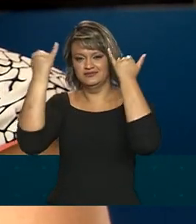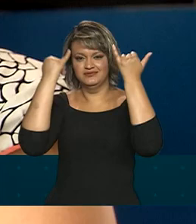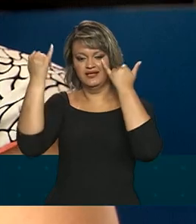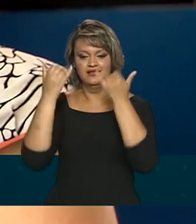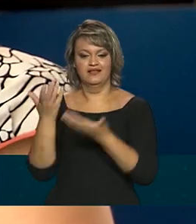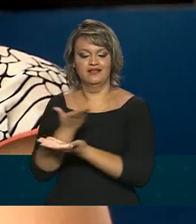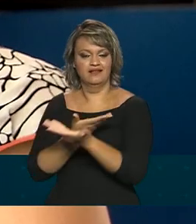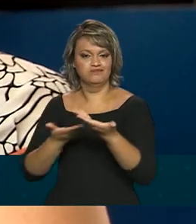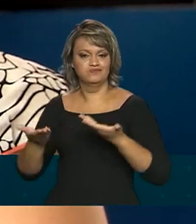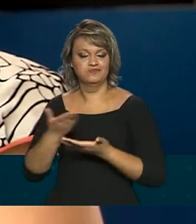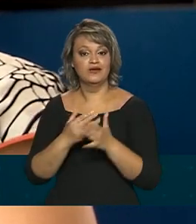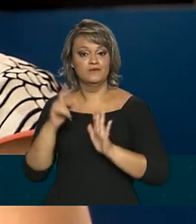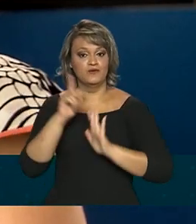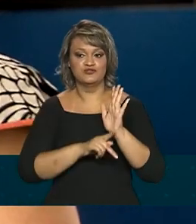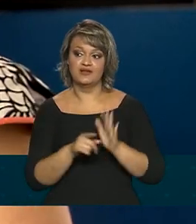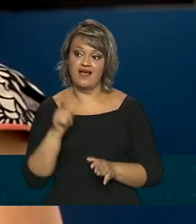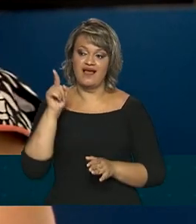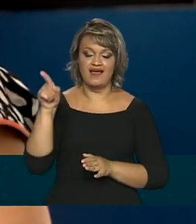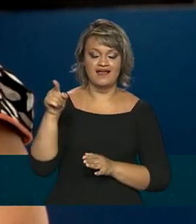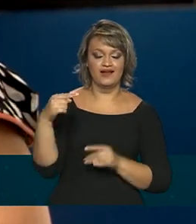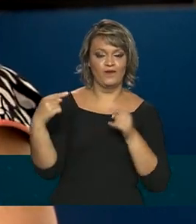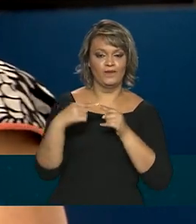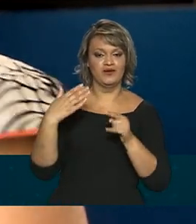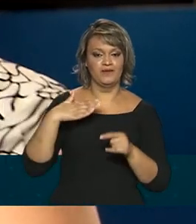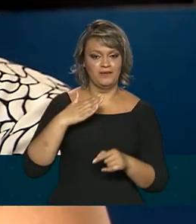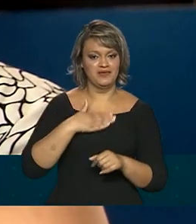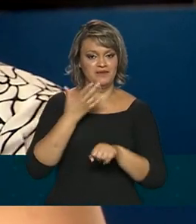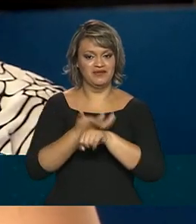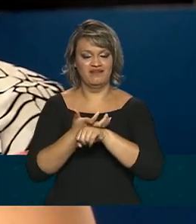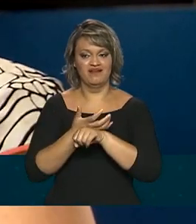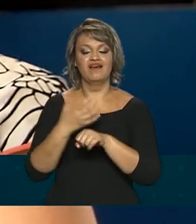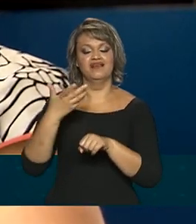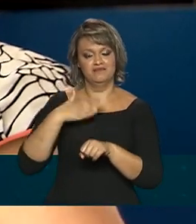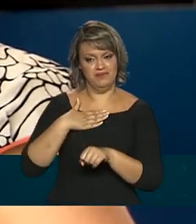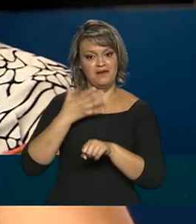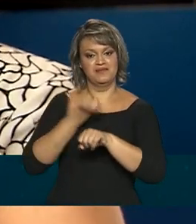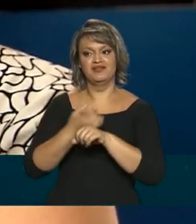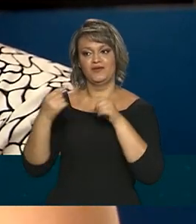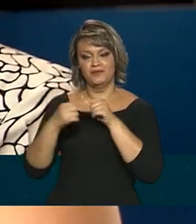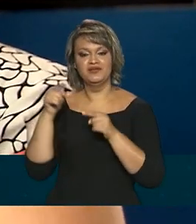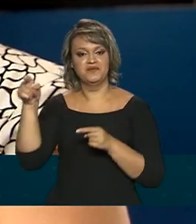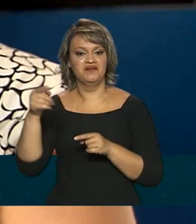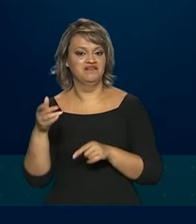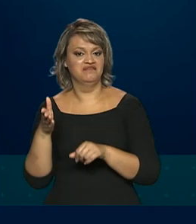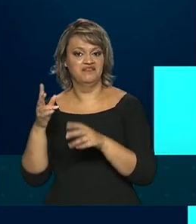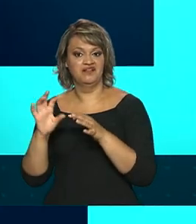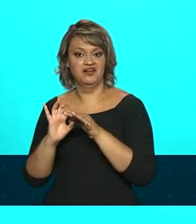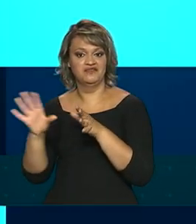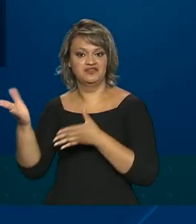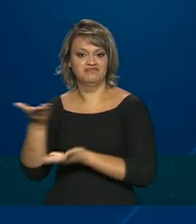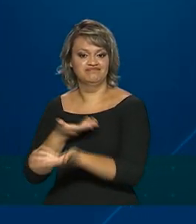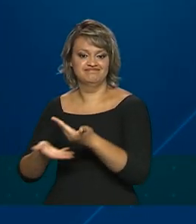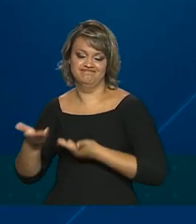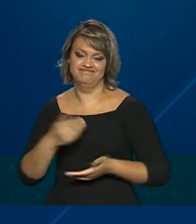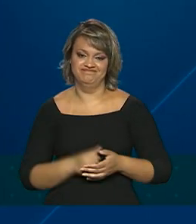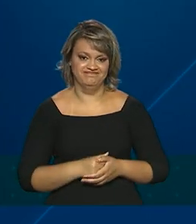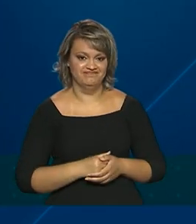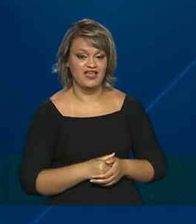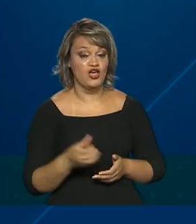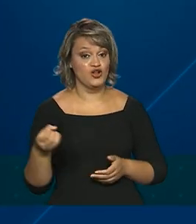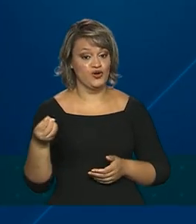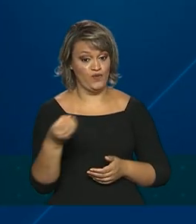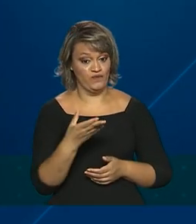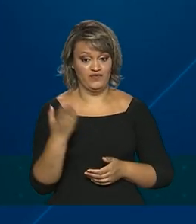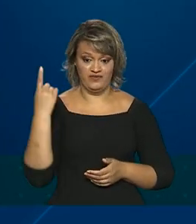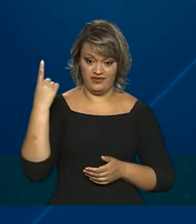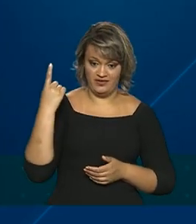projetos. Ele atua na minha disciplina e eu atuo na disciplina dele com livre acesso. Oficialmente, o novo ensino